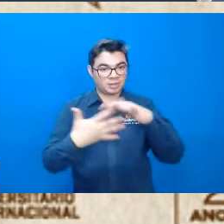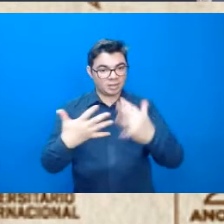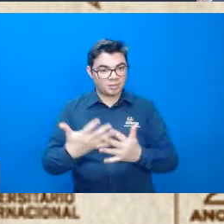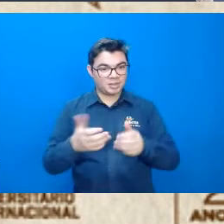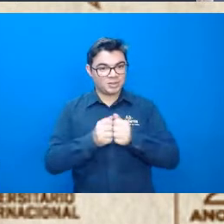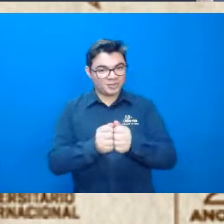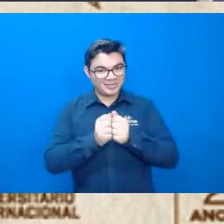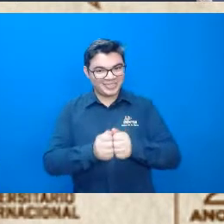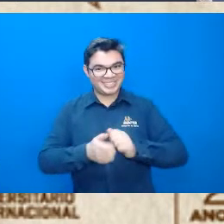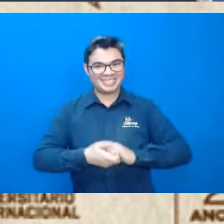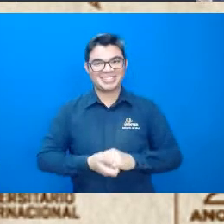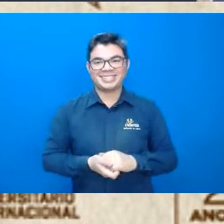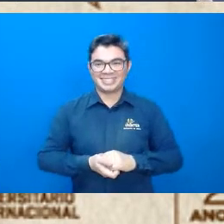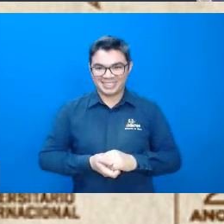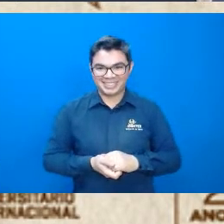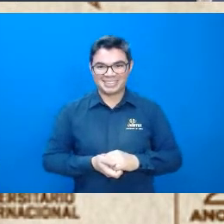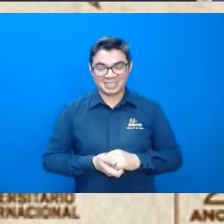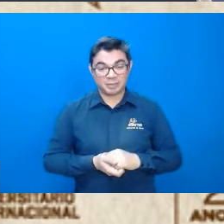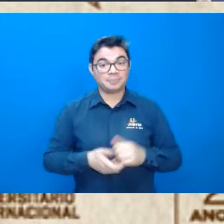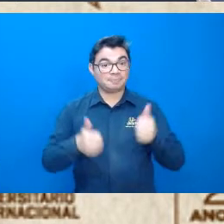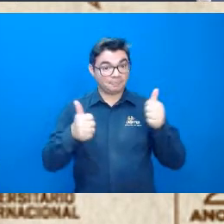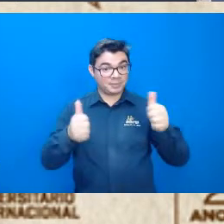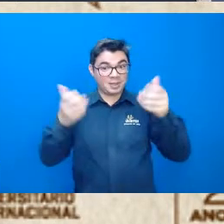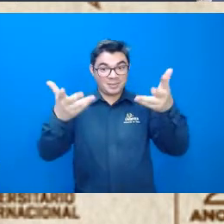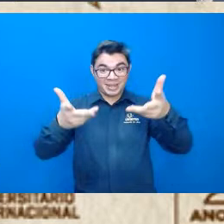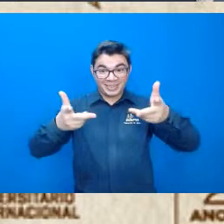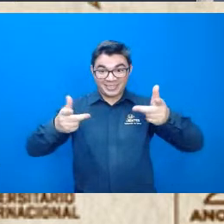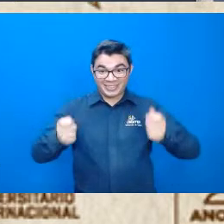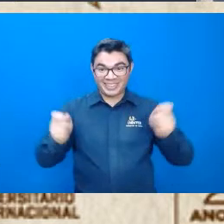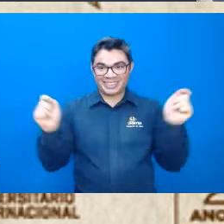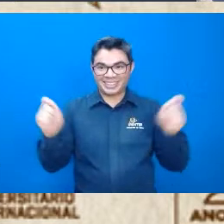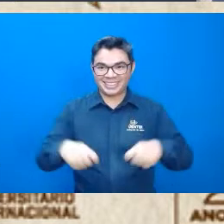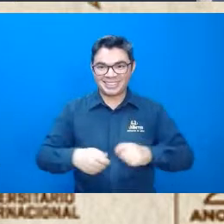e bom evento a todos, né? Maravilha, então.